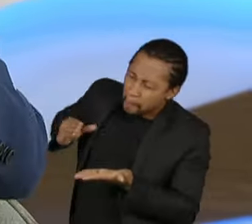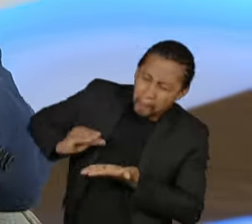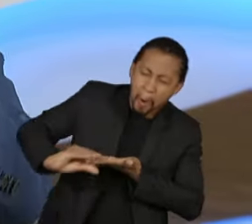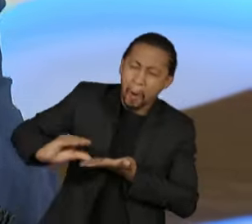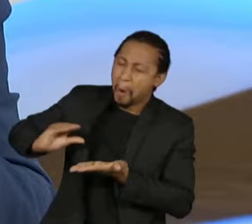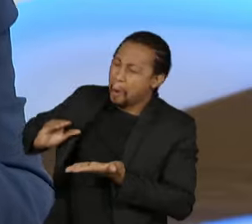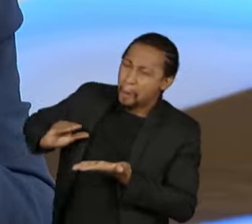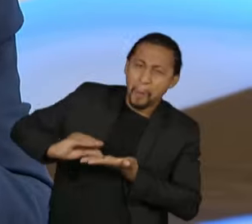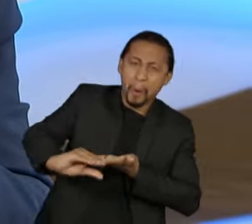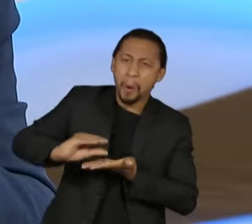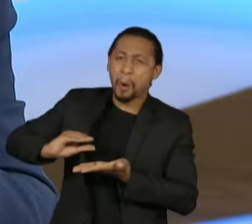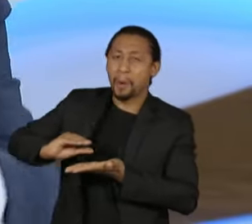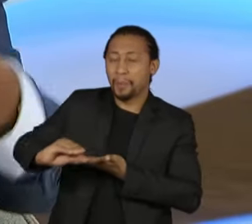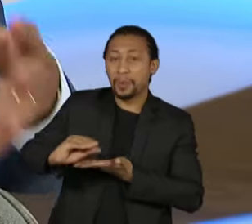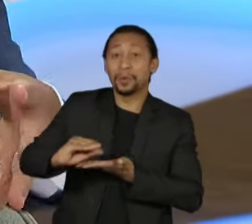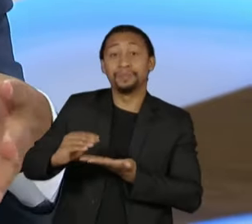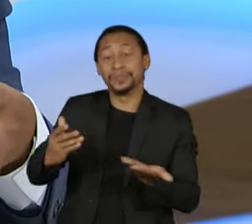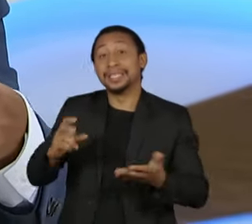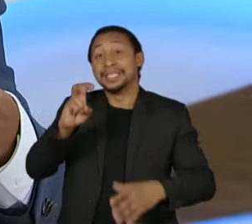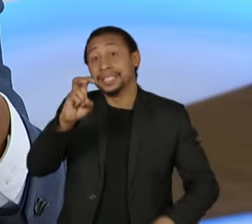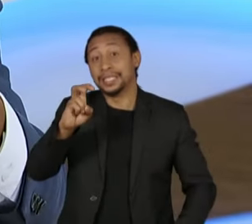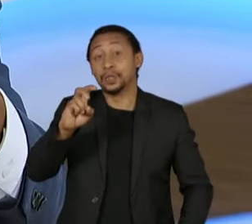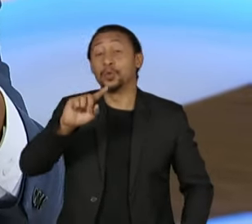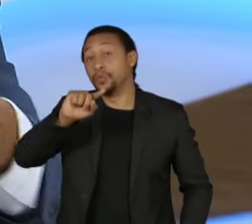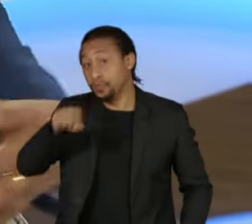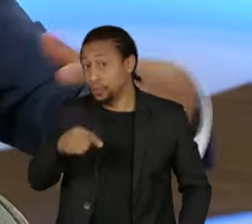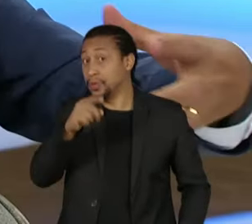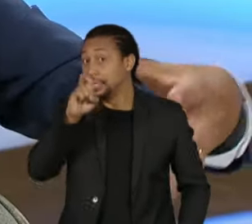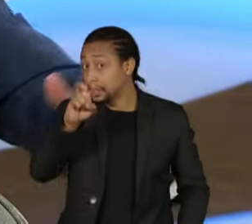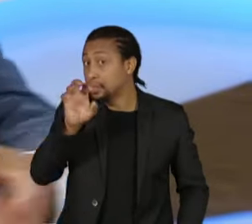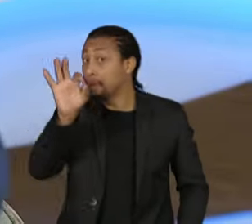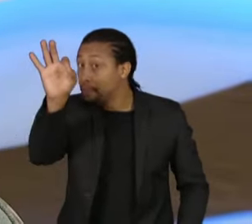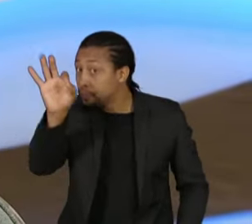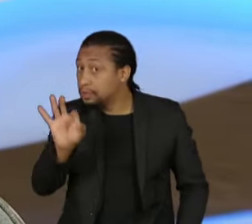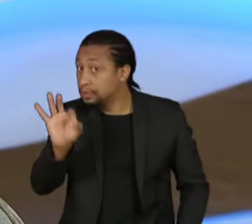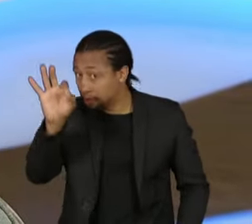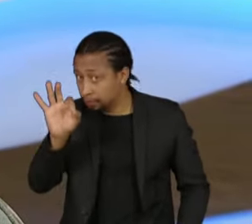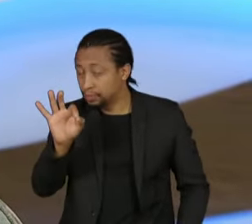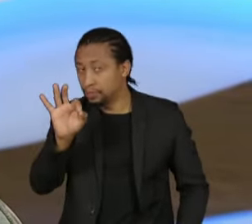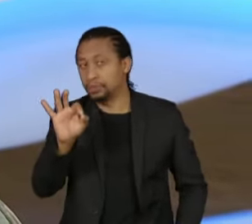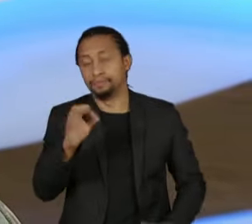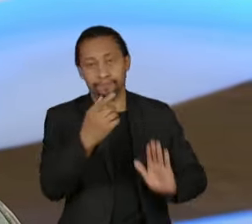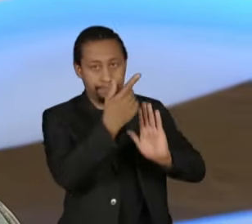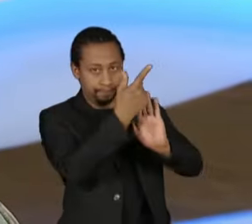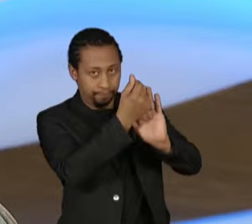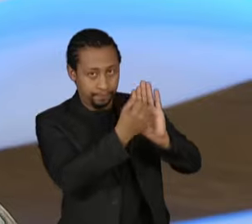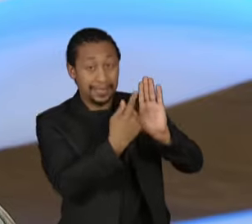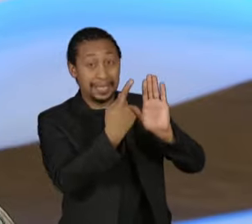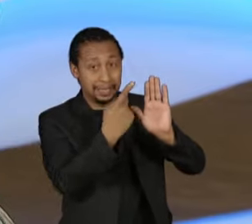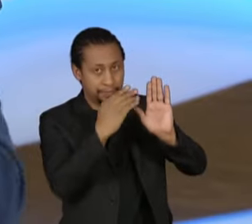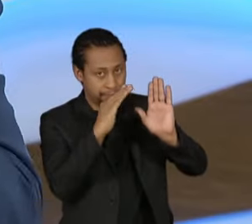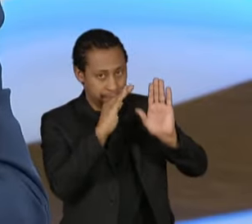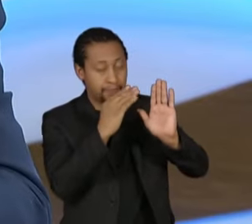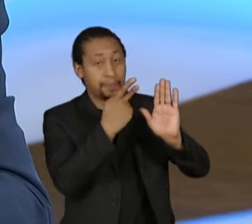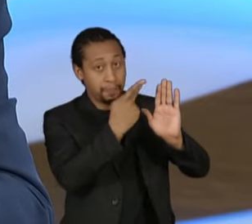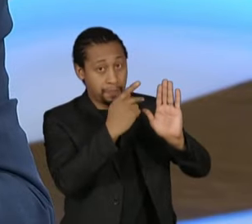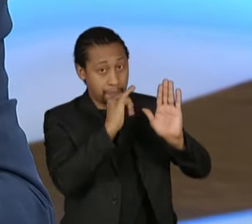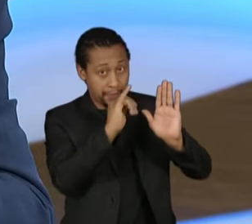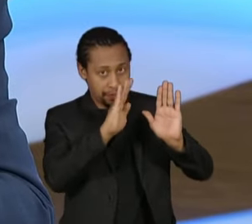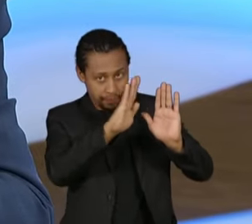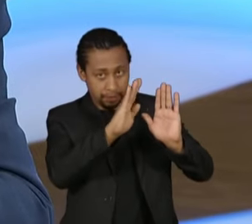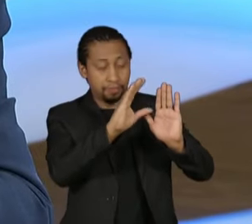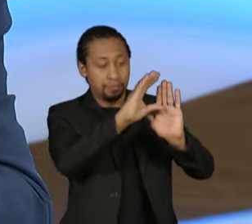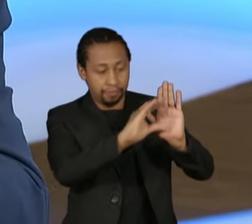5,6% do PIB de investimentos. Então, quando amplia o investimento, você cria um